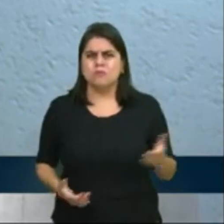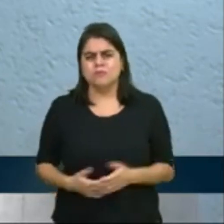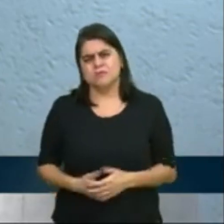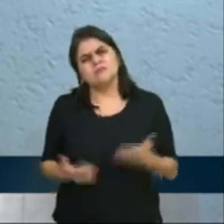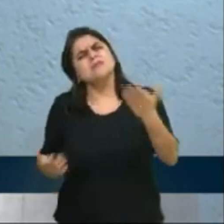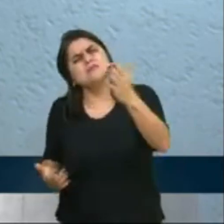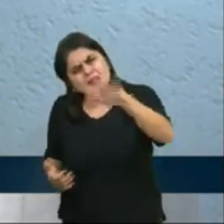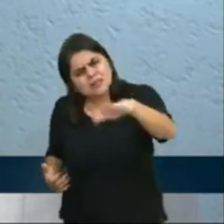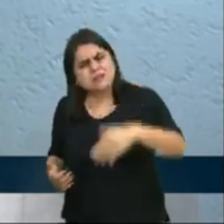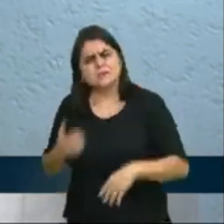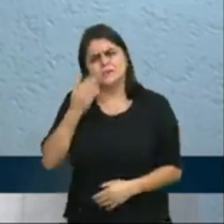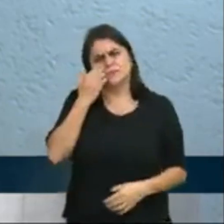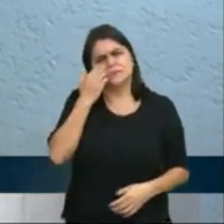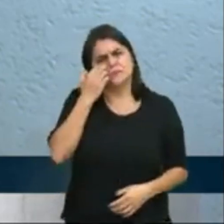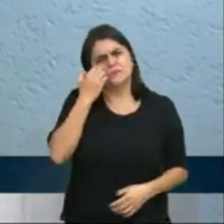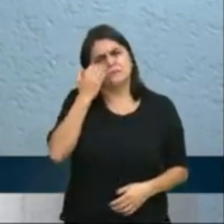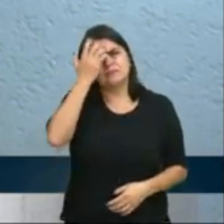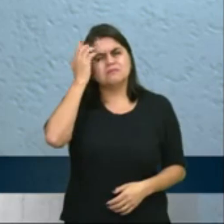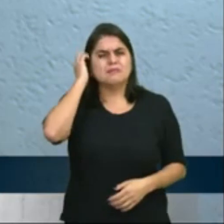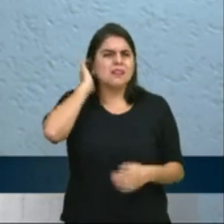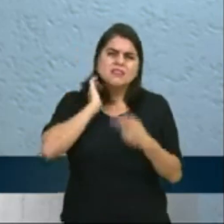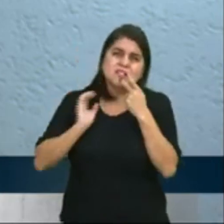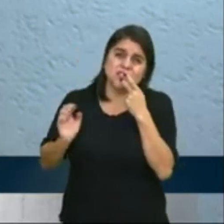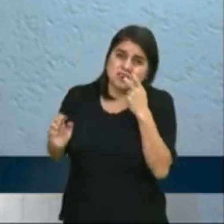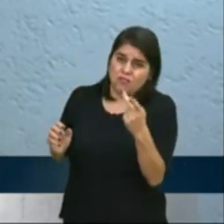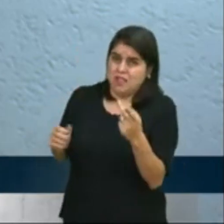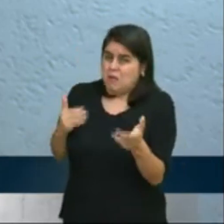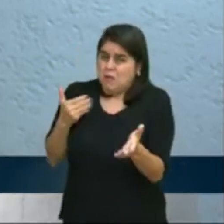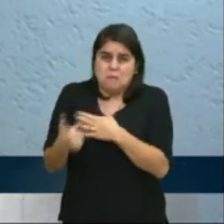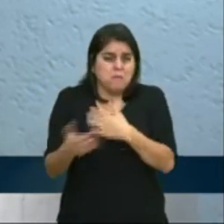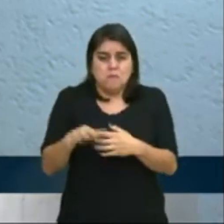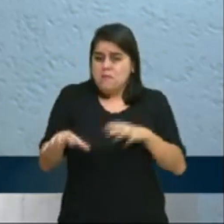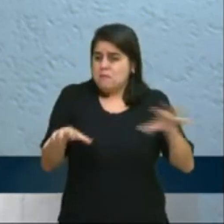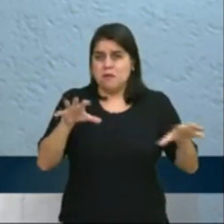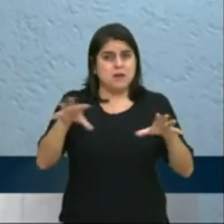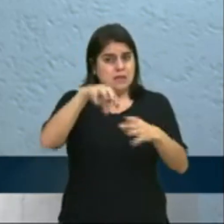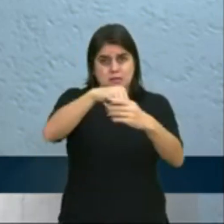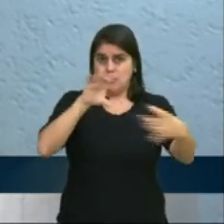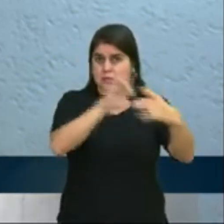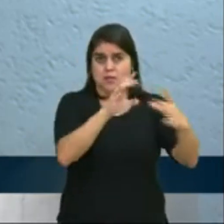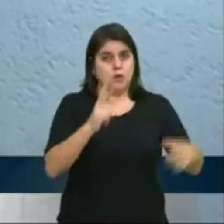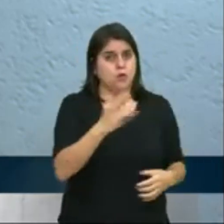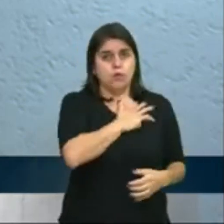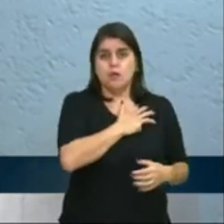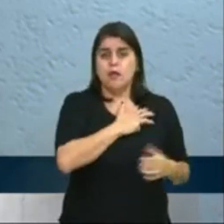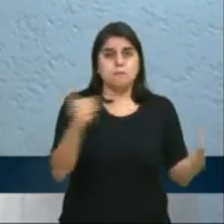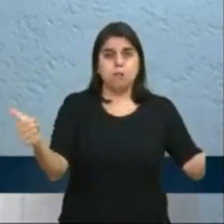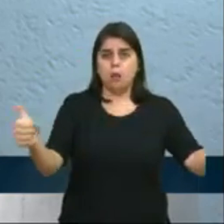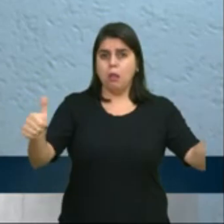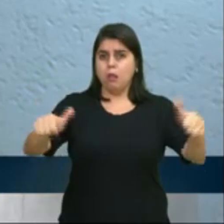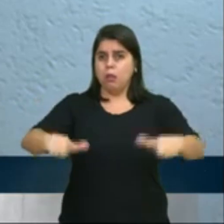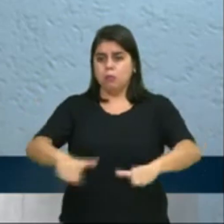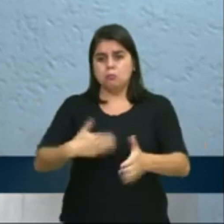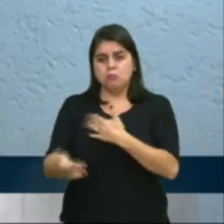Gente, se eu falar aqui, qualquer setor do Brasil está piorando, isso aqui é uma verdadeira